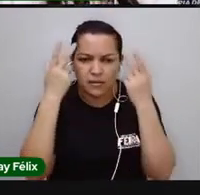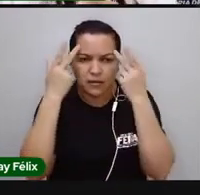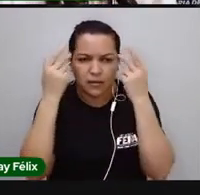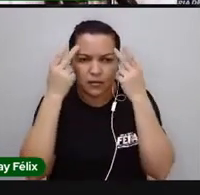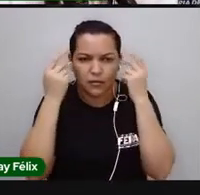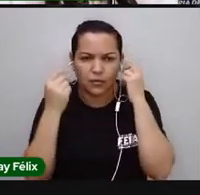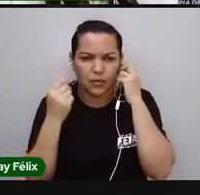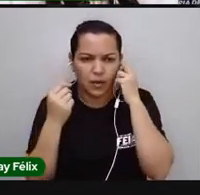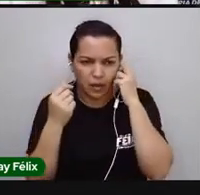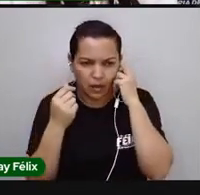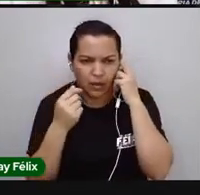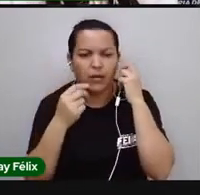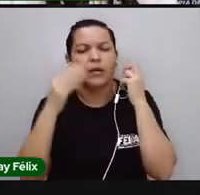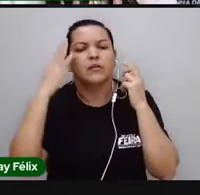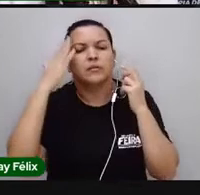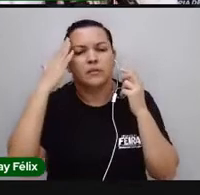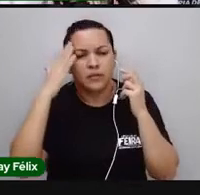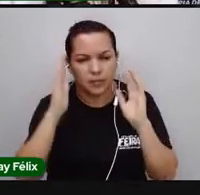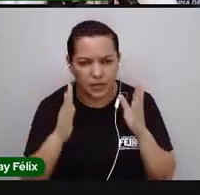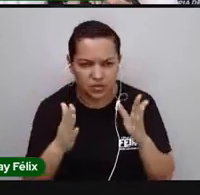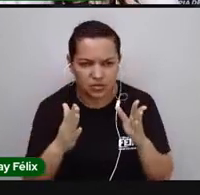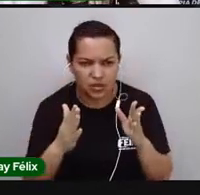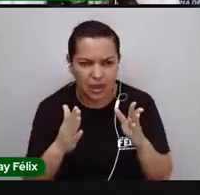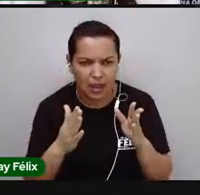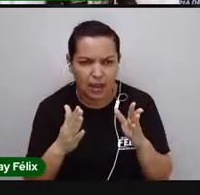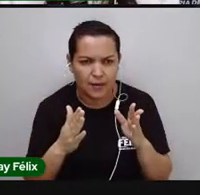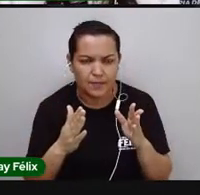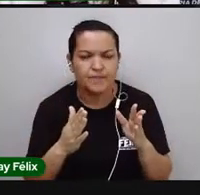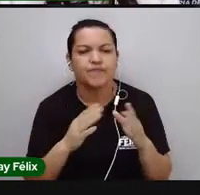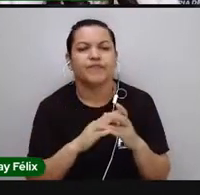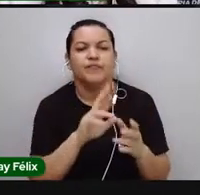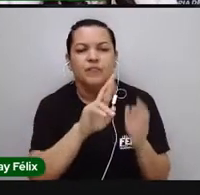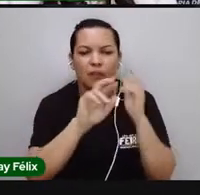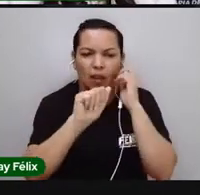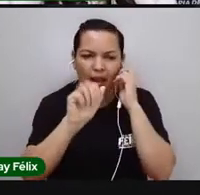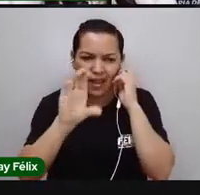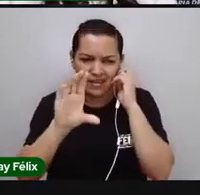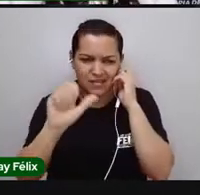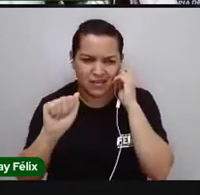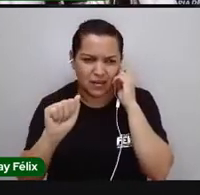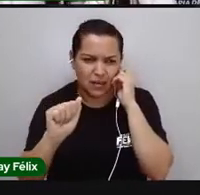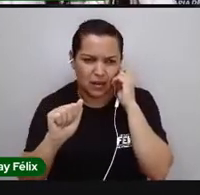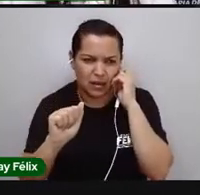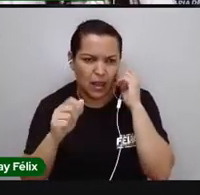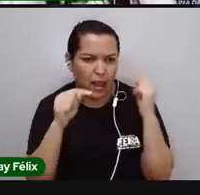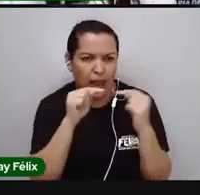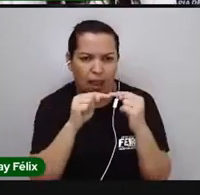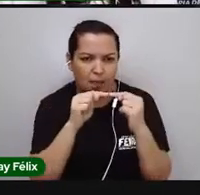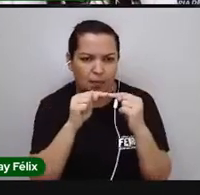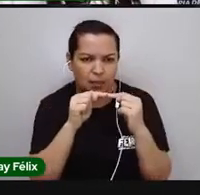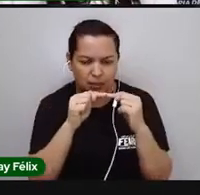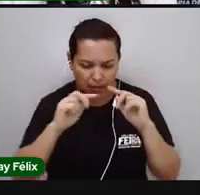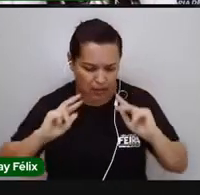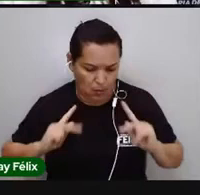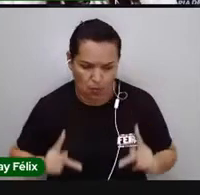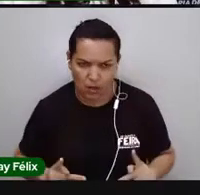declaramos que não existe raça quando se fala em seres humanos.